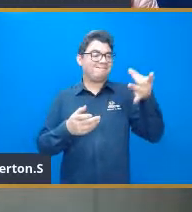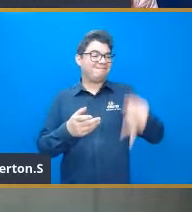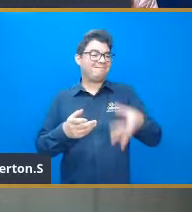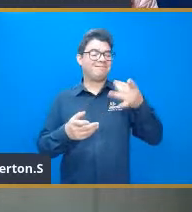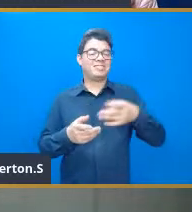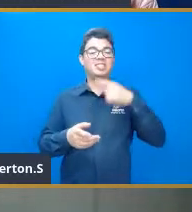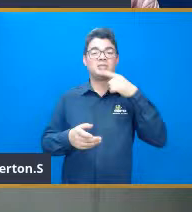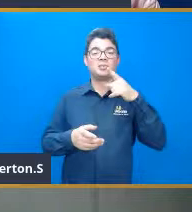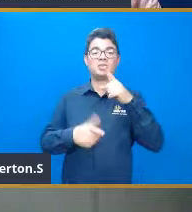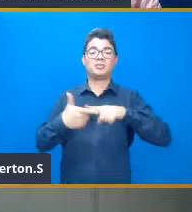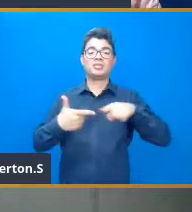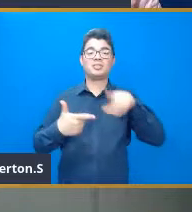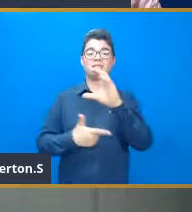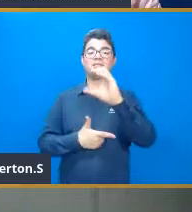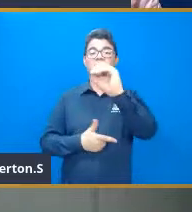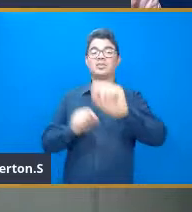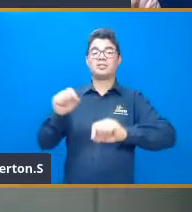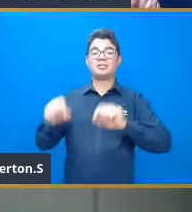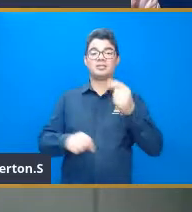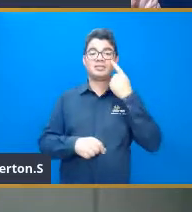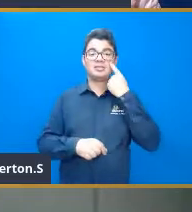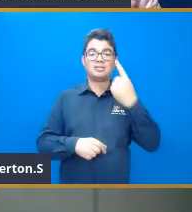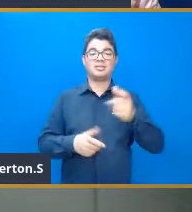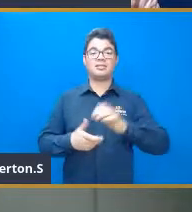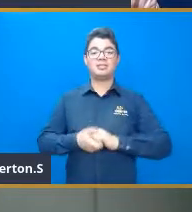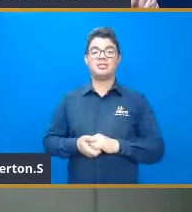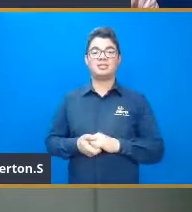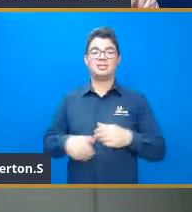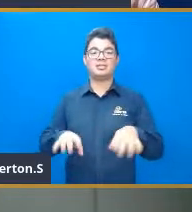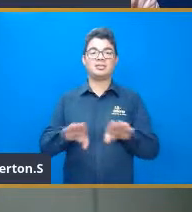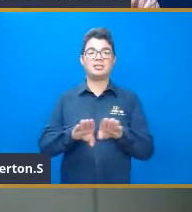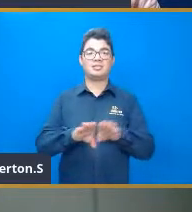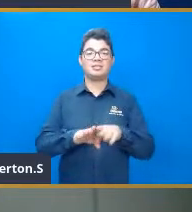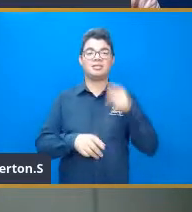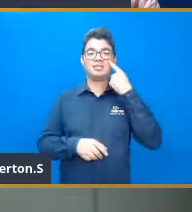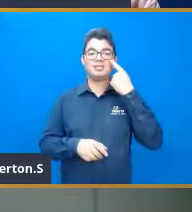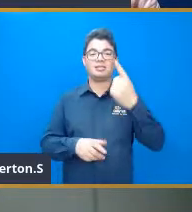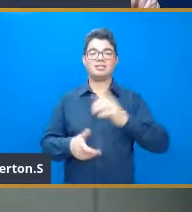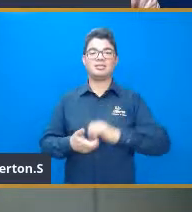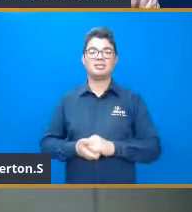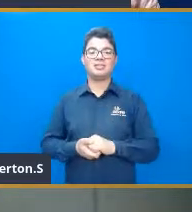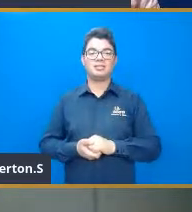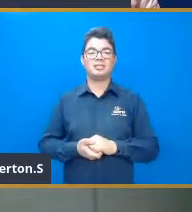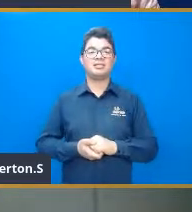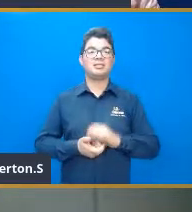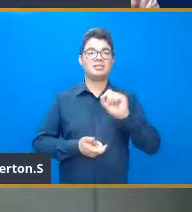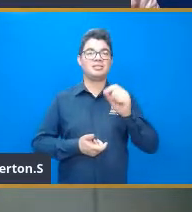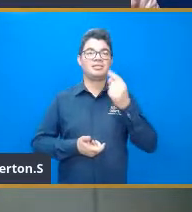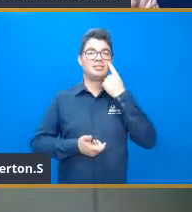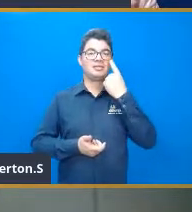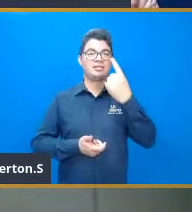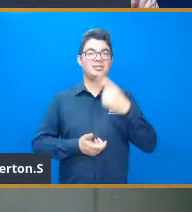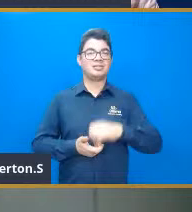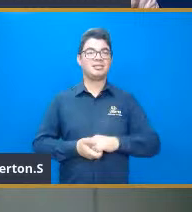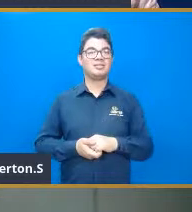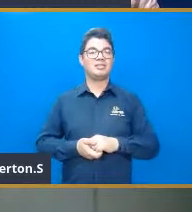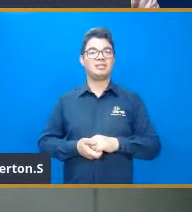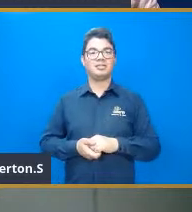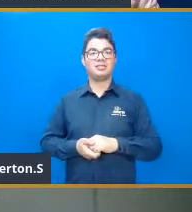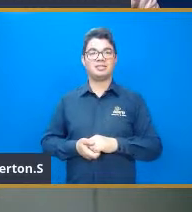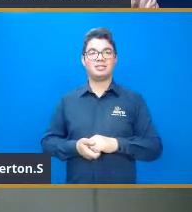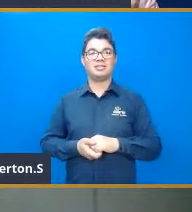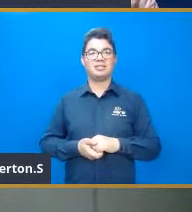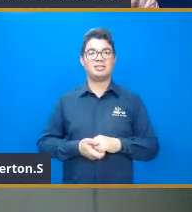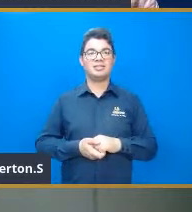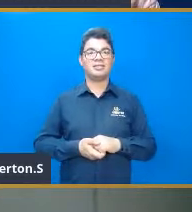divisão por zero, né, vamos supor lá, que se pega um dois e quer dividir por zero, quanto dá isso? Ah, o fala assim, dois, só que dois é zero, zero, dois continua lá, não dividiu,